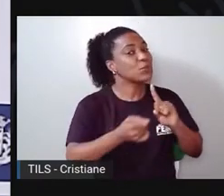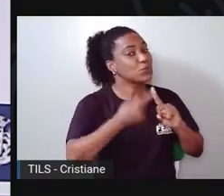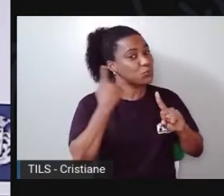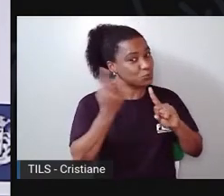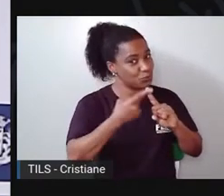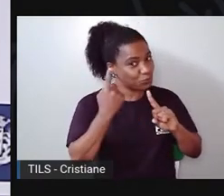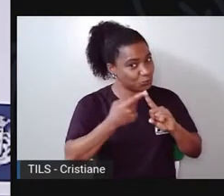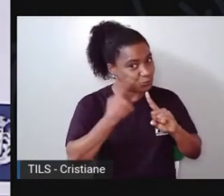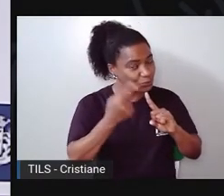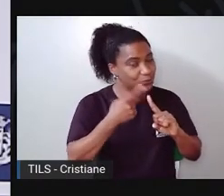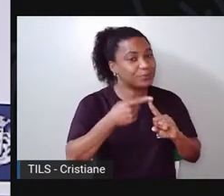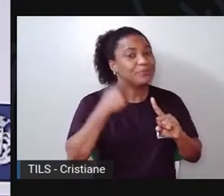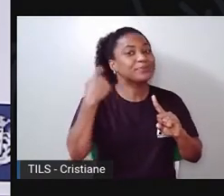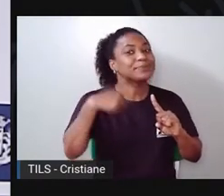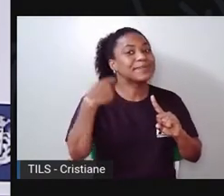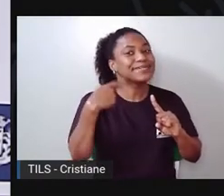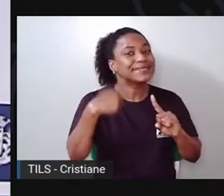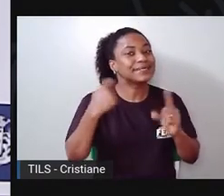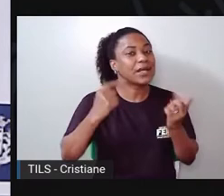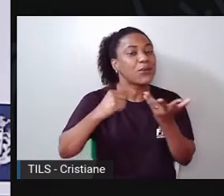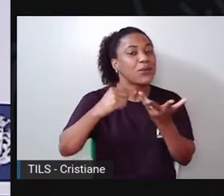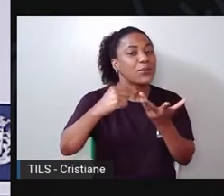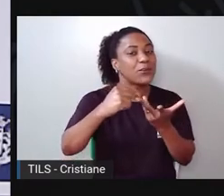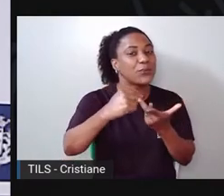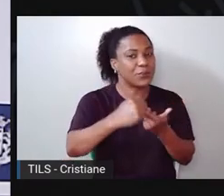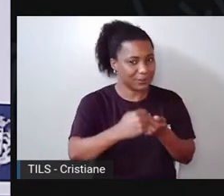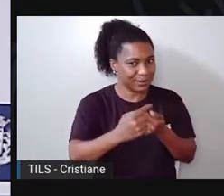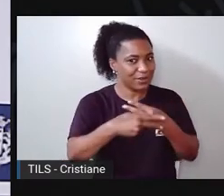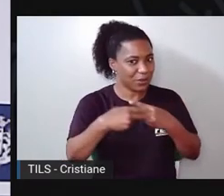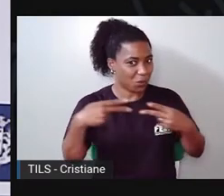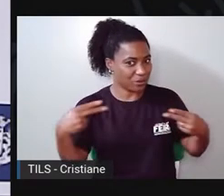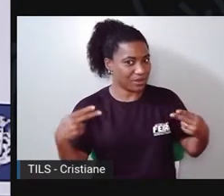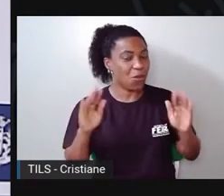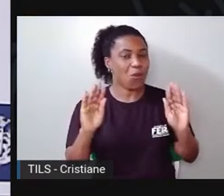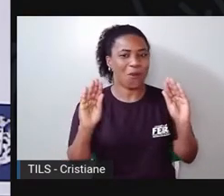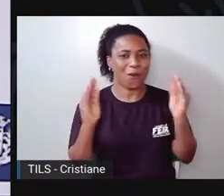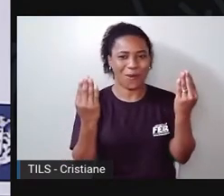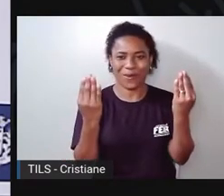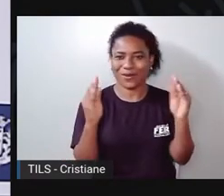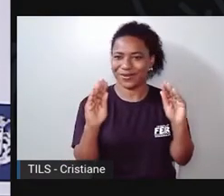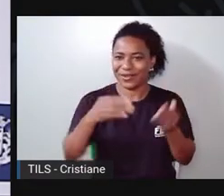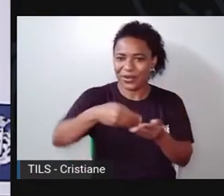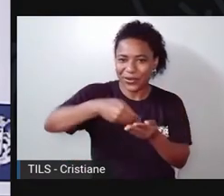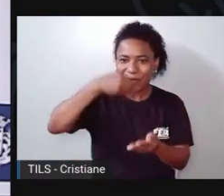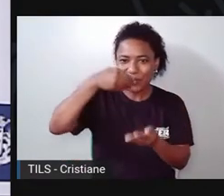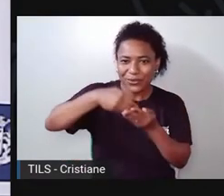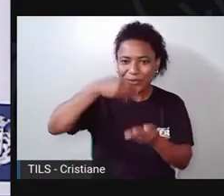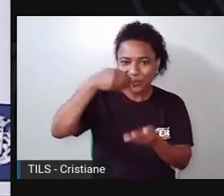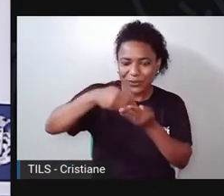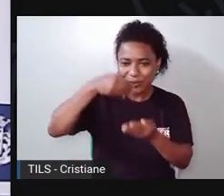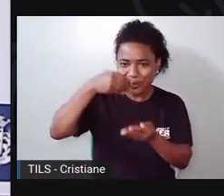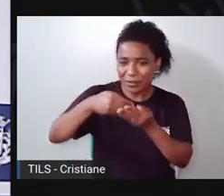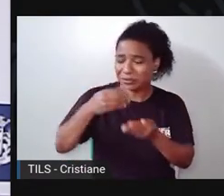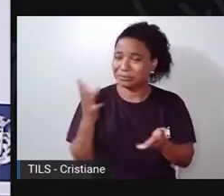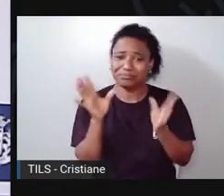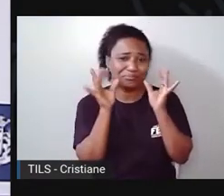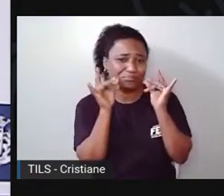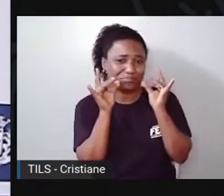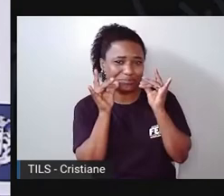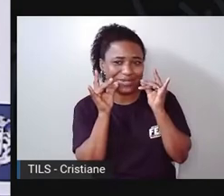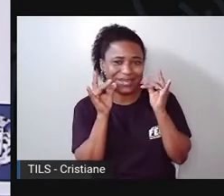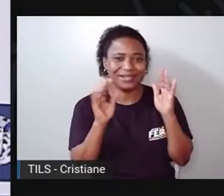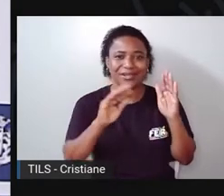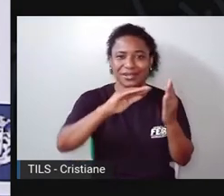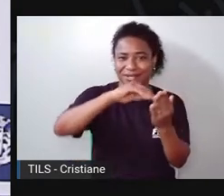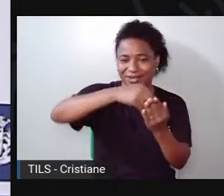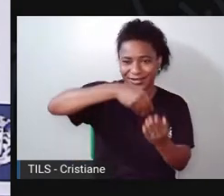precisar de quê? Vamos precisar de colheres, tá? Podem ser colheres assim. Podem ser essas que tem